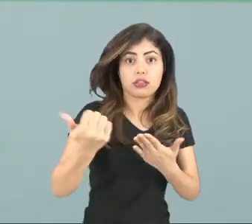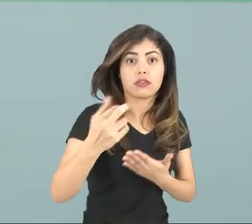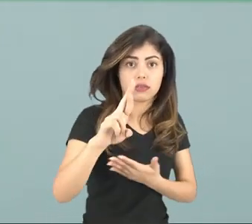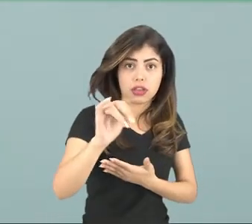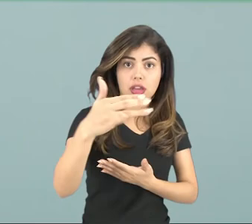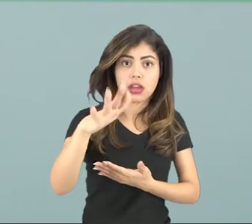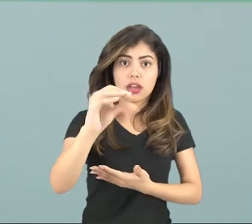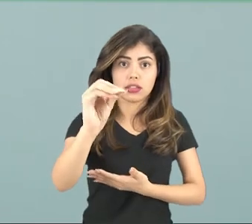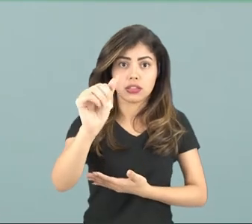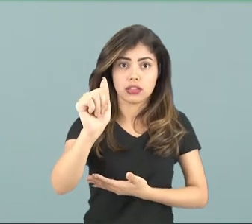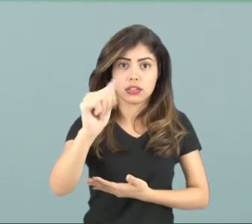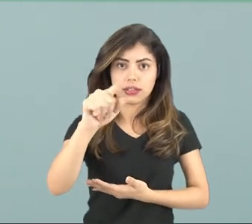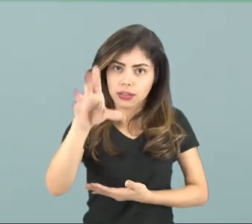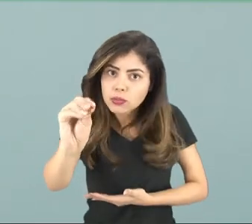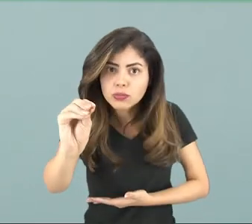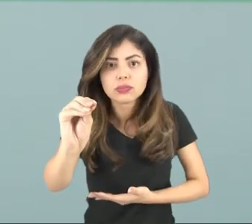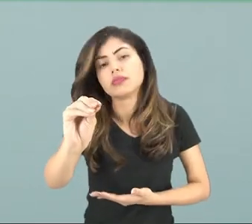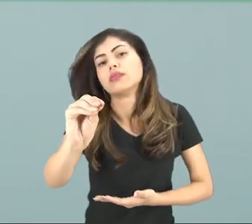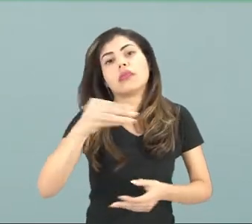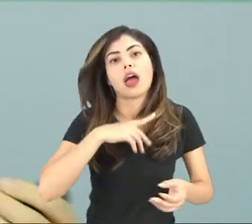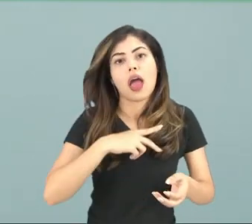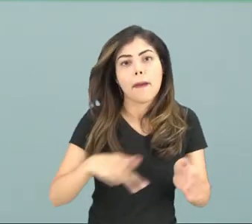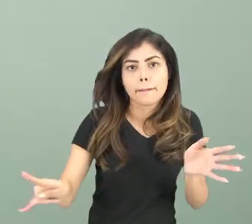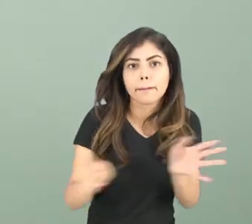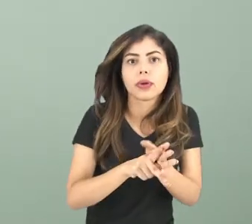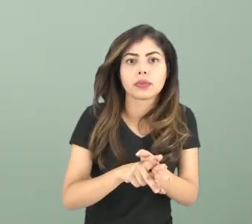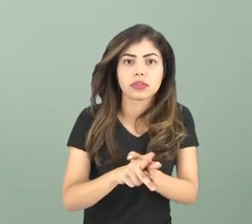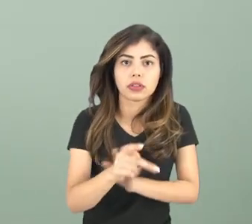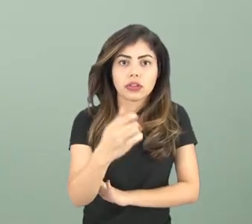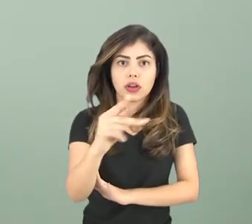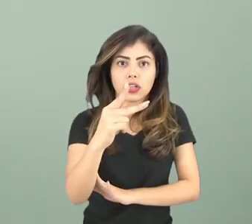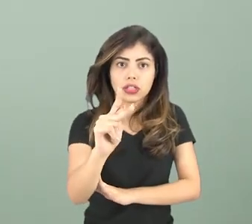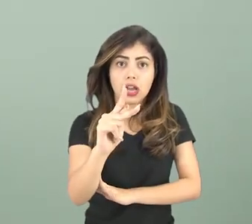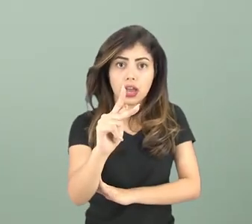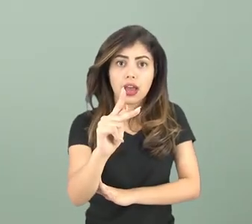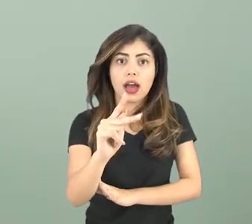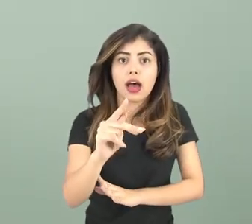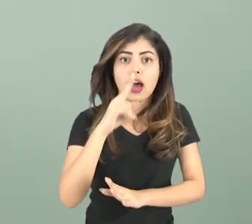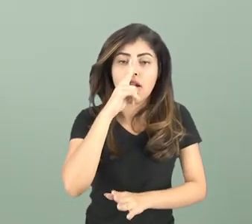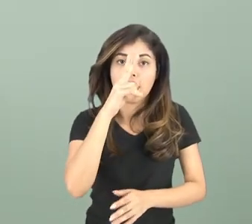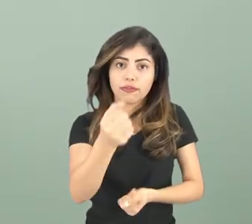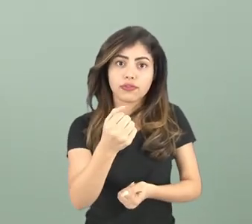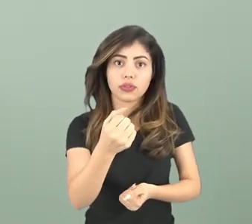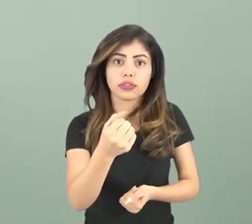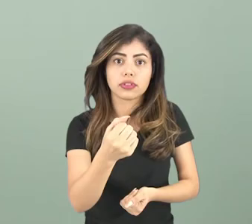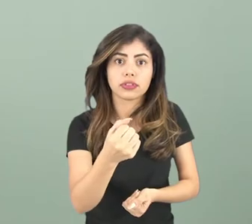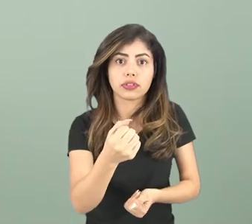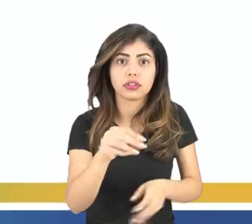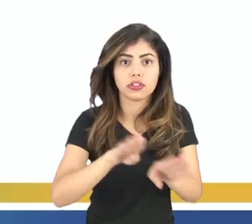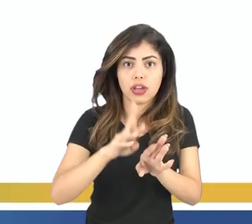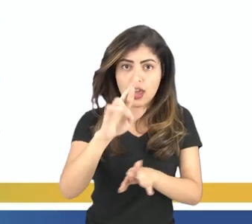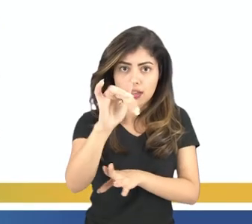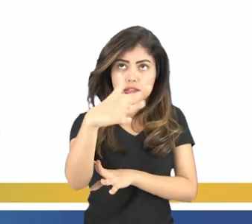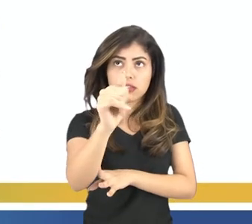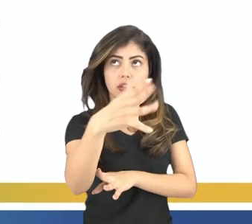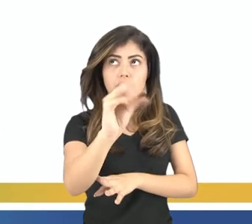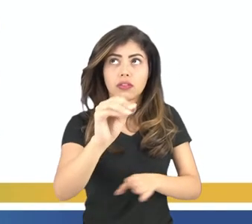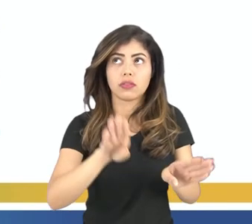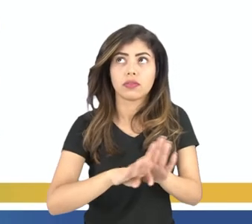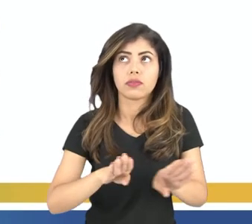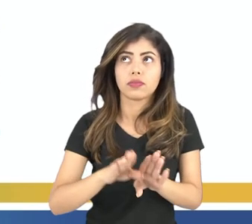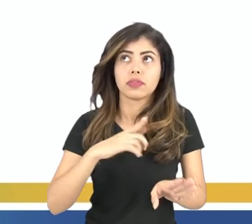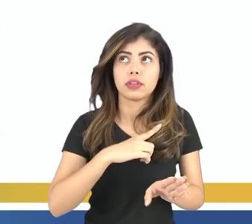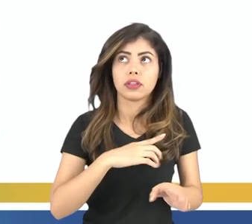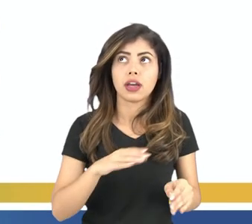reação vai dizer que essas forças são proporcional. A força de ação é proporcional à força de reação. Então, o a gente vai ter?